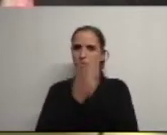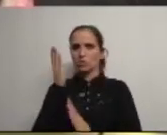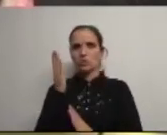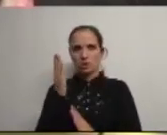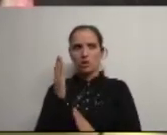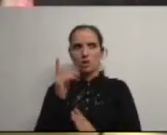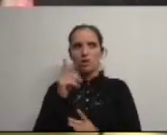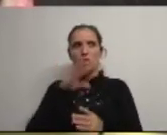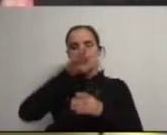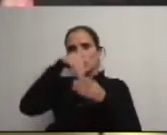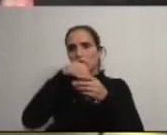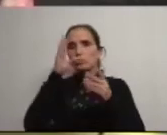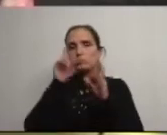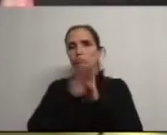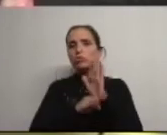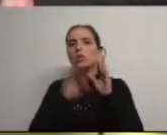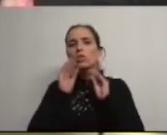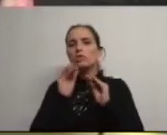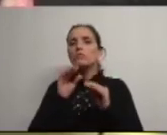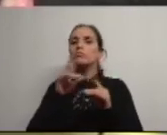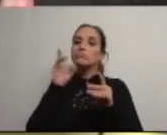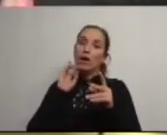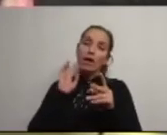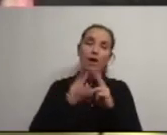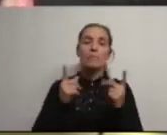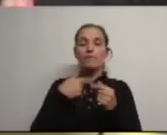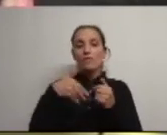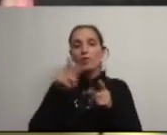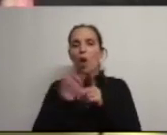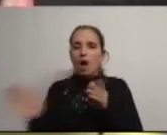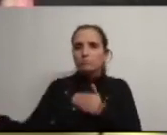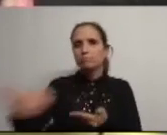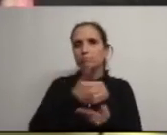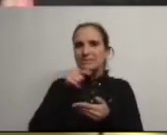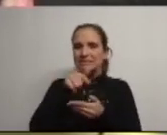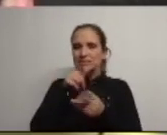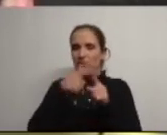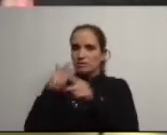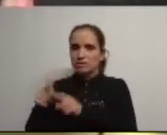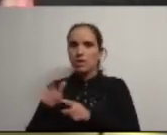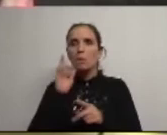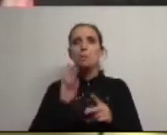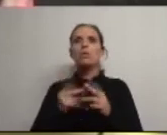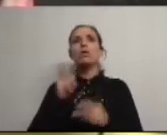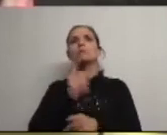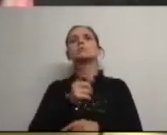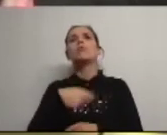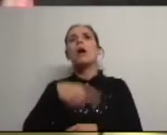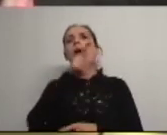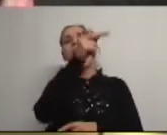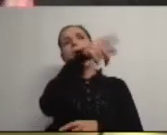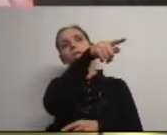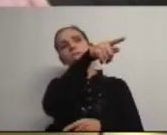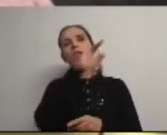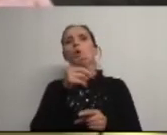educativo dentro do projeto educativo municipal que vai abranger essa diversidade não vai ser também o presidente da câmara que vai dizer que na escola vai